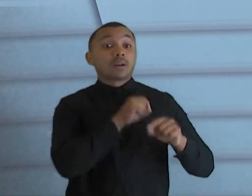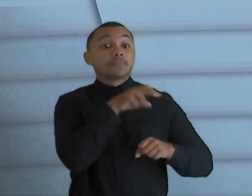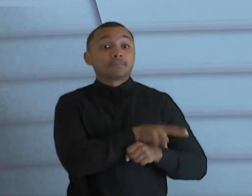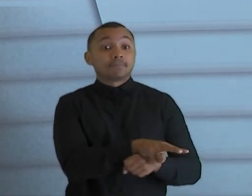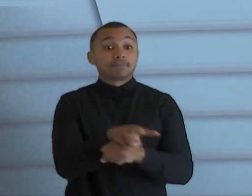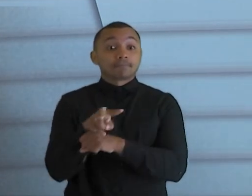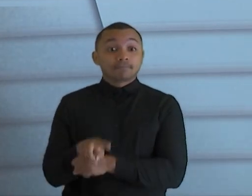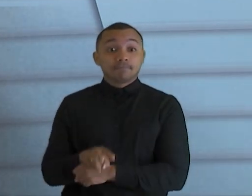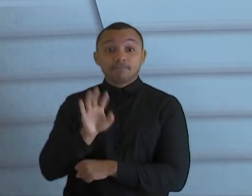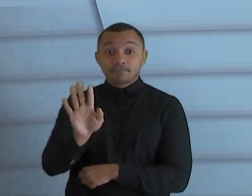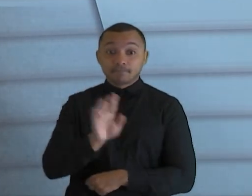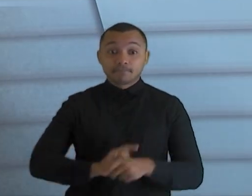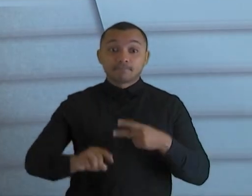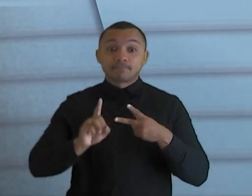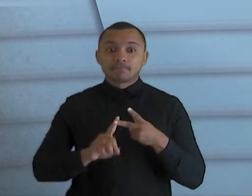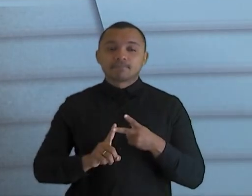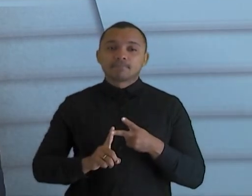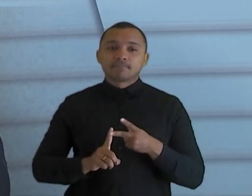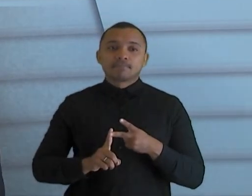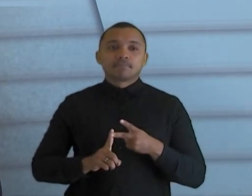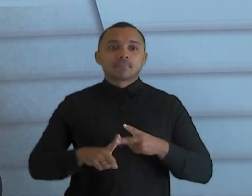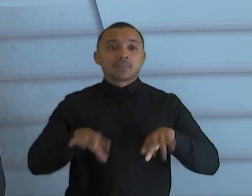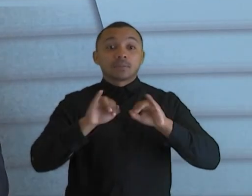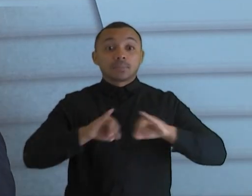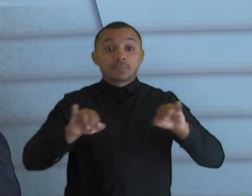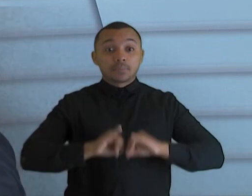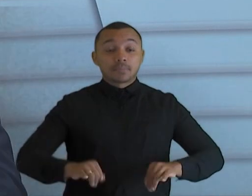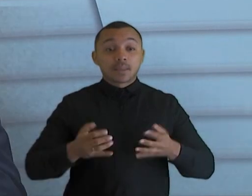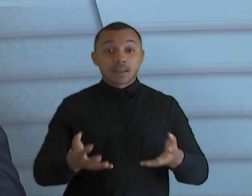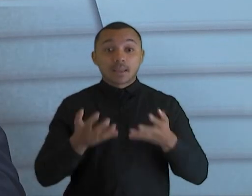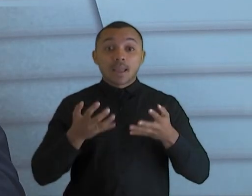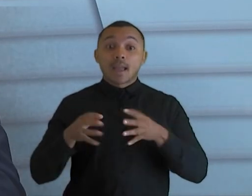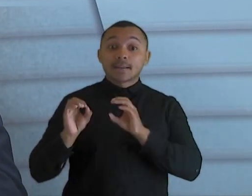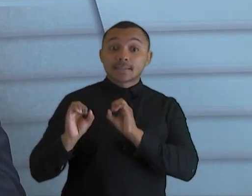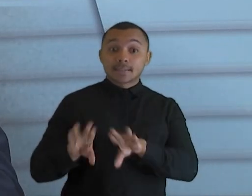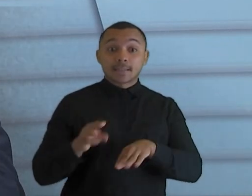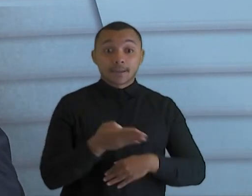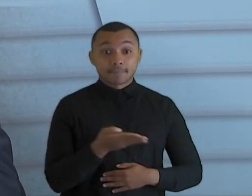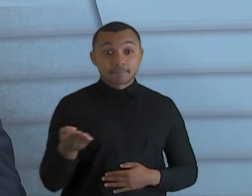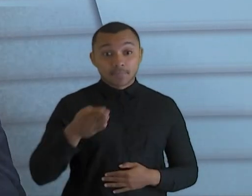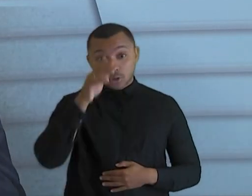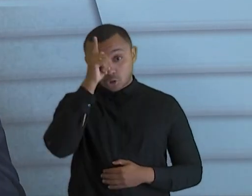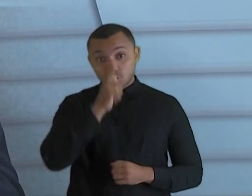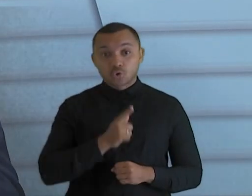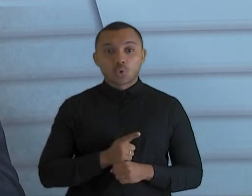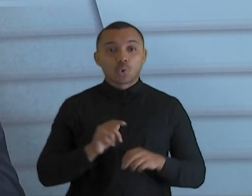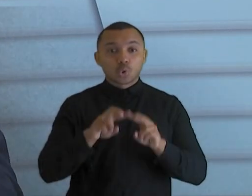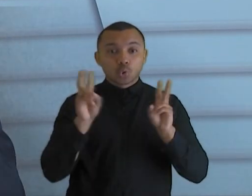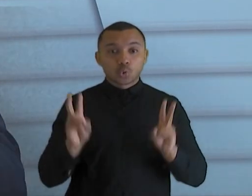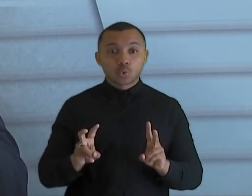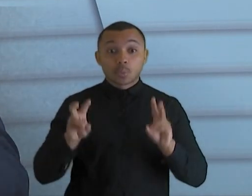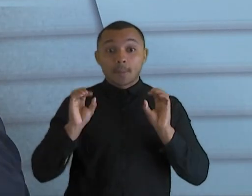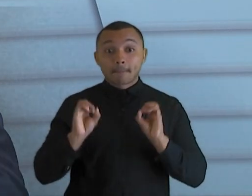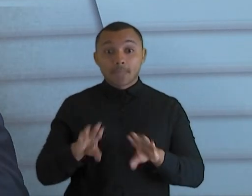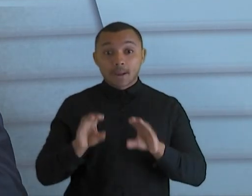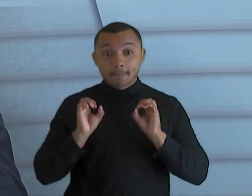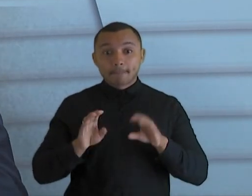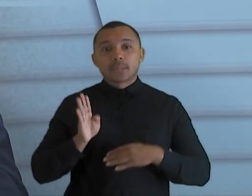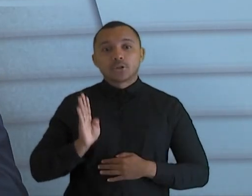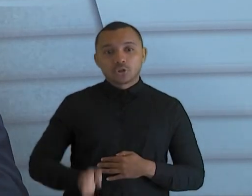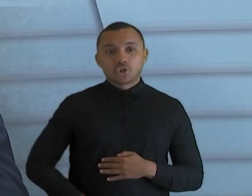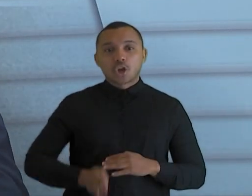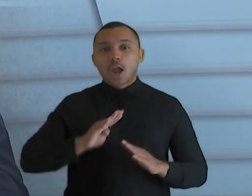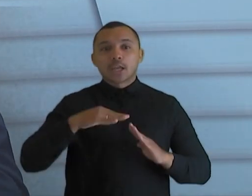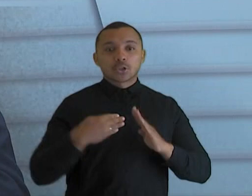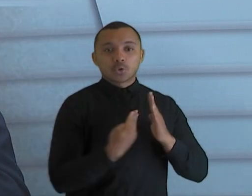mecanismo de instrução do gestor. A gente também quer preparar o gestor do ponto de vista educativo, com as nossas ações. A gente tem uma escola de contas bem